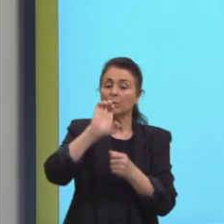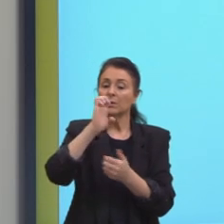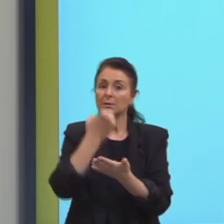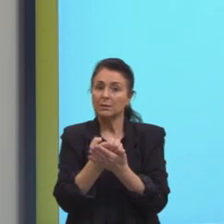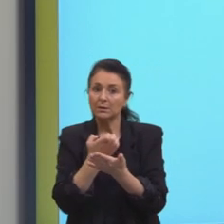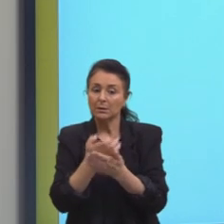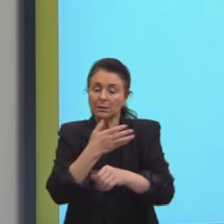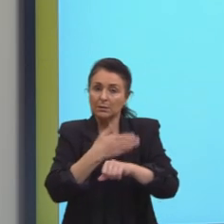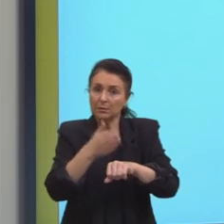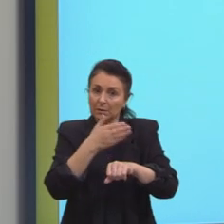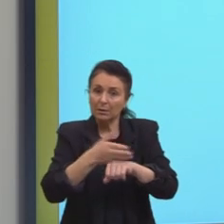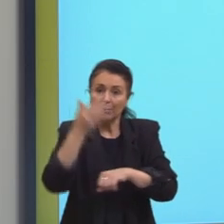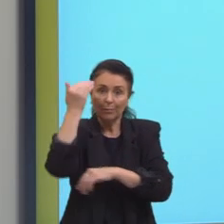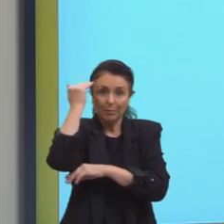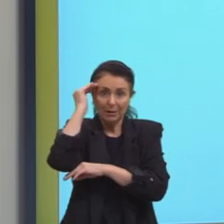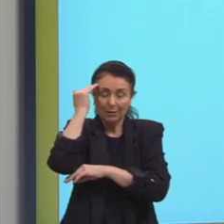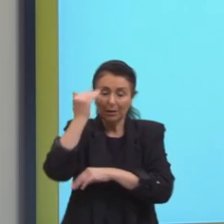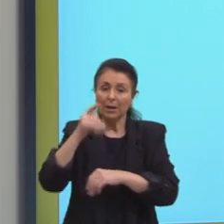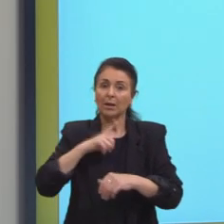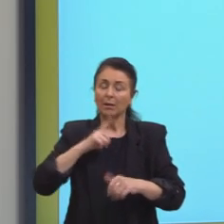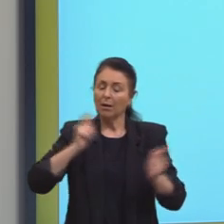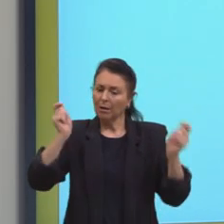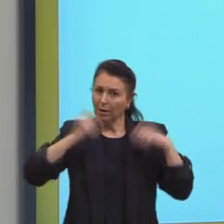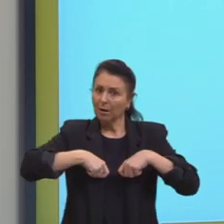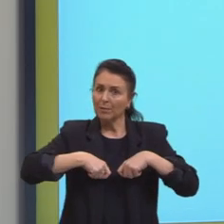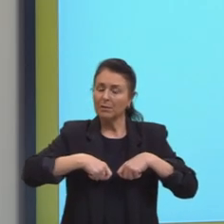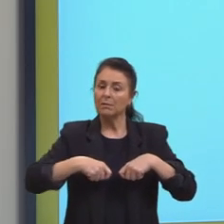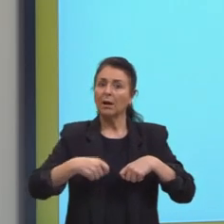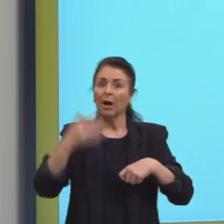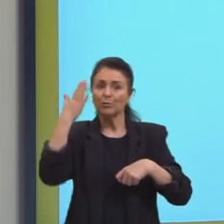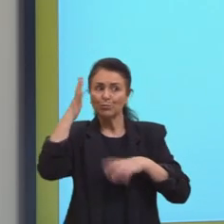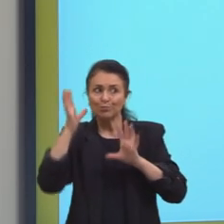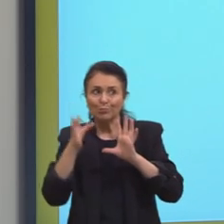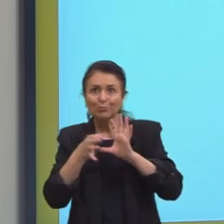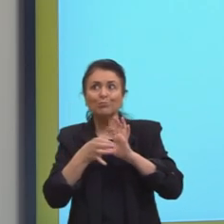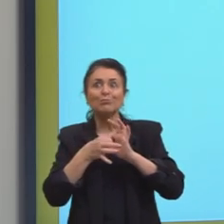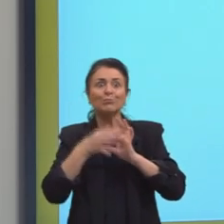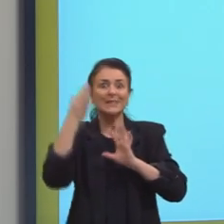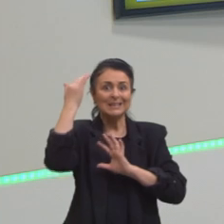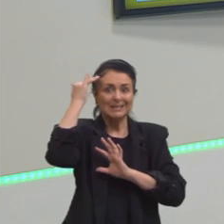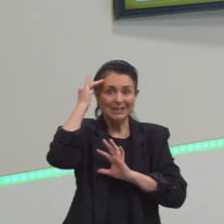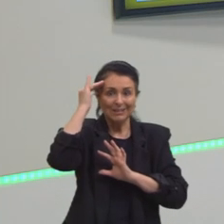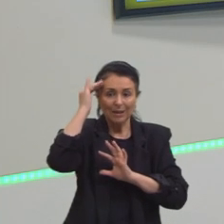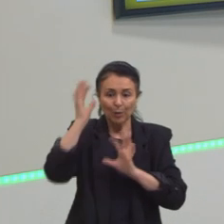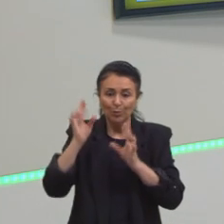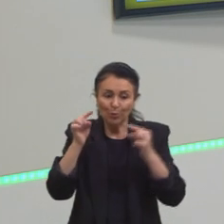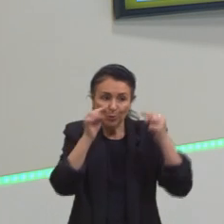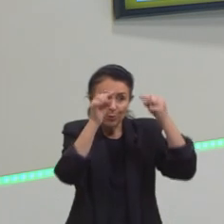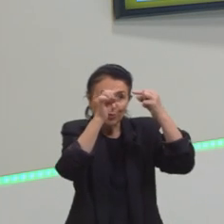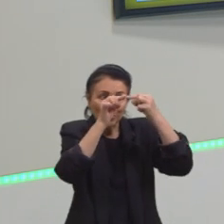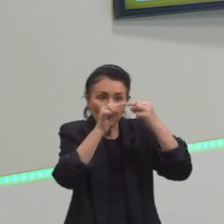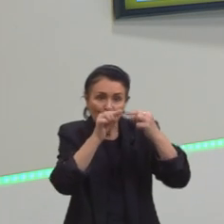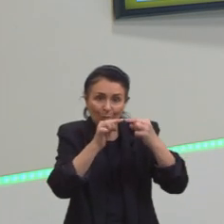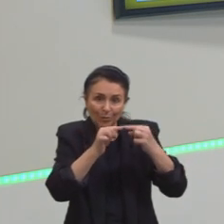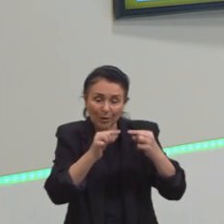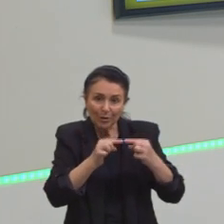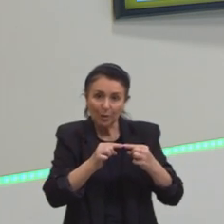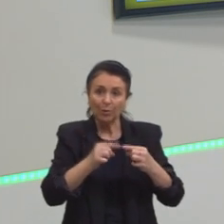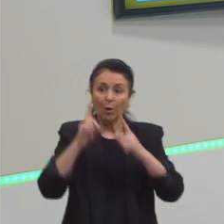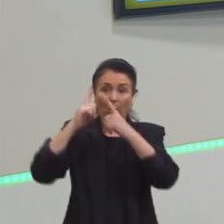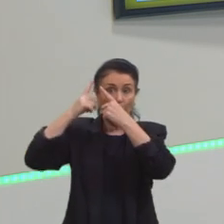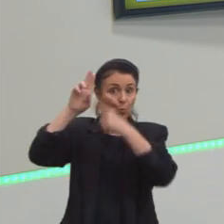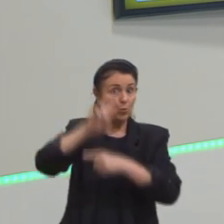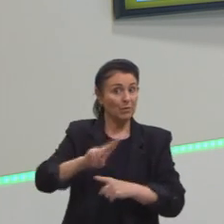essa projeção e ter a capacidade de fazer essa associação, principalmente quando a gente está falando aqui em projeções da lógica